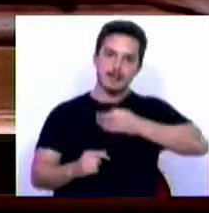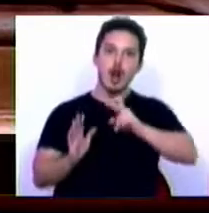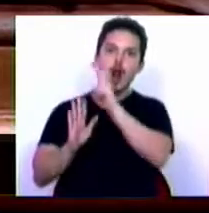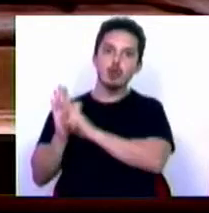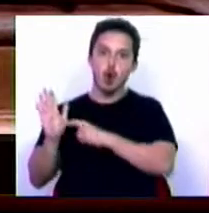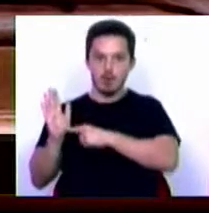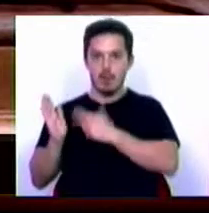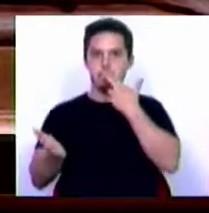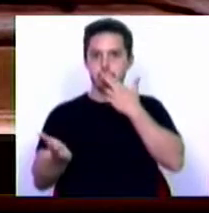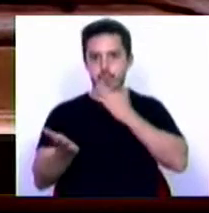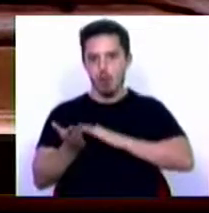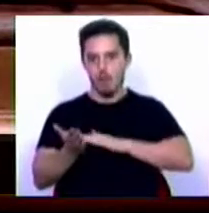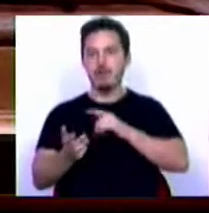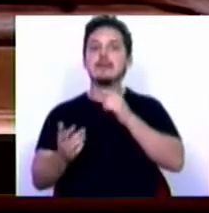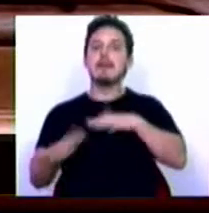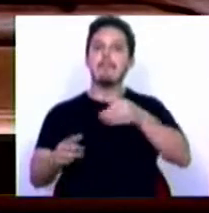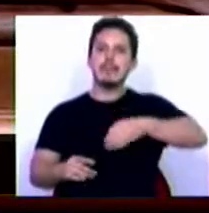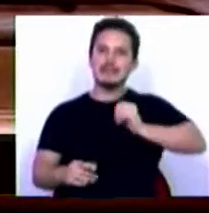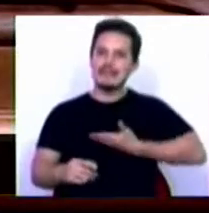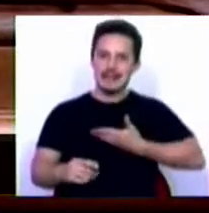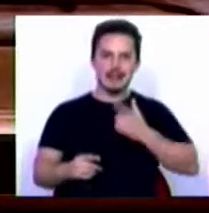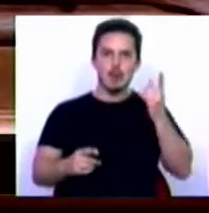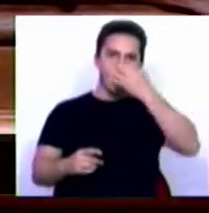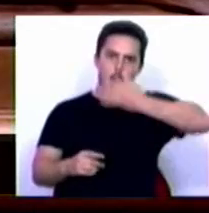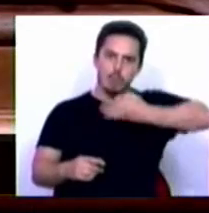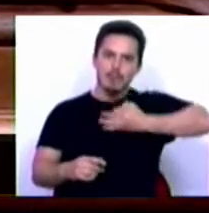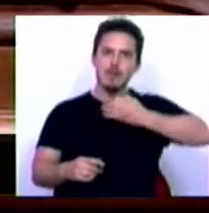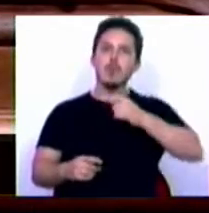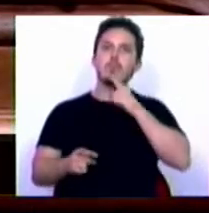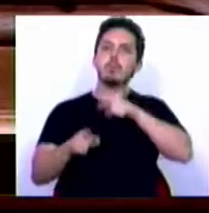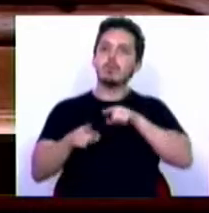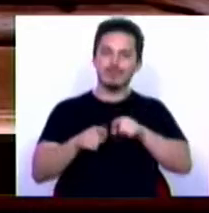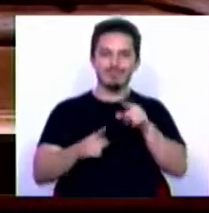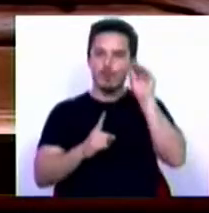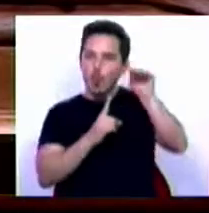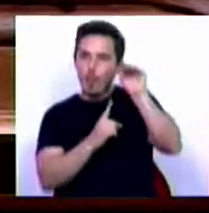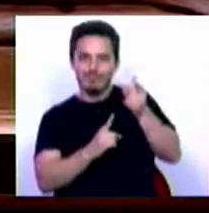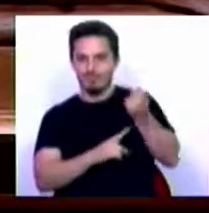testemunha disso, mas o PSD não teve comportamento político que se recomende.